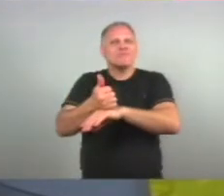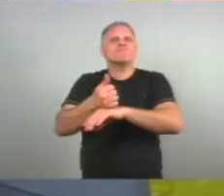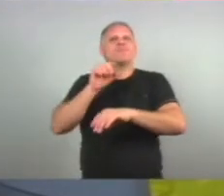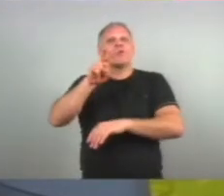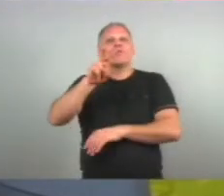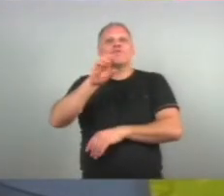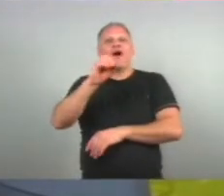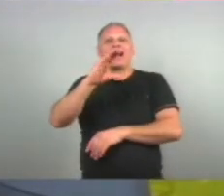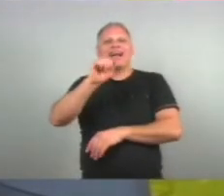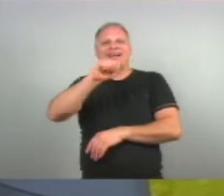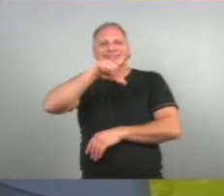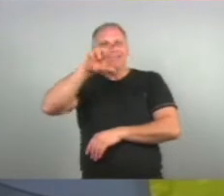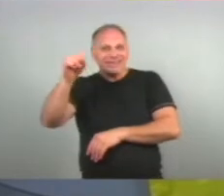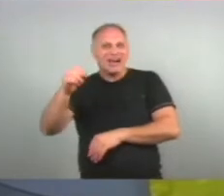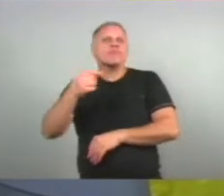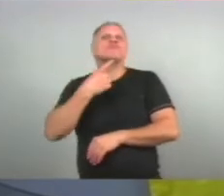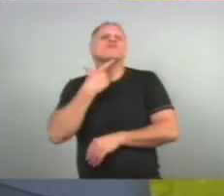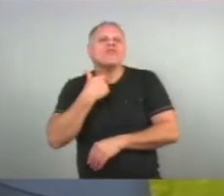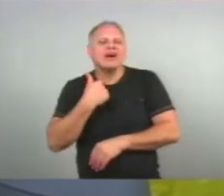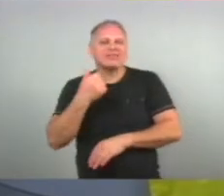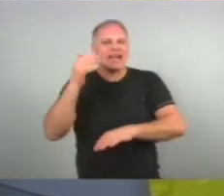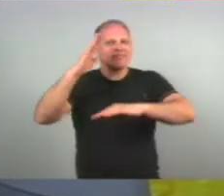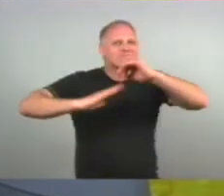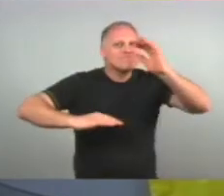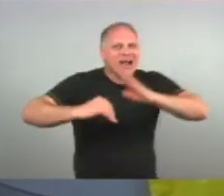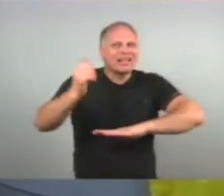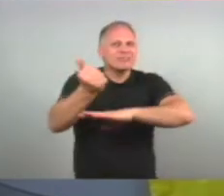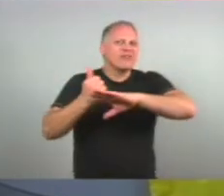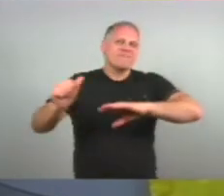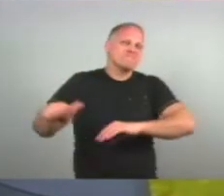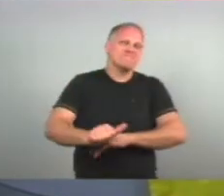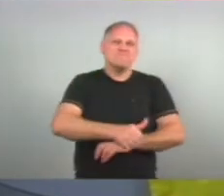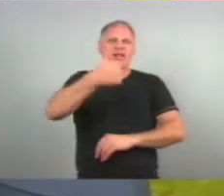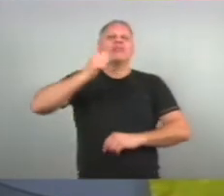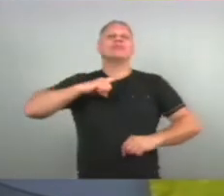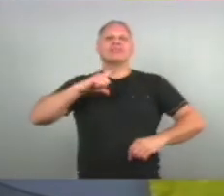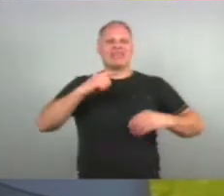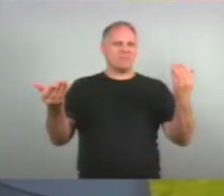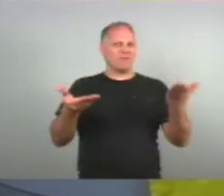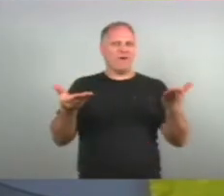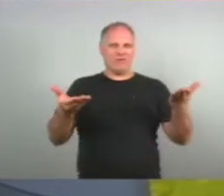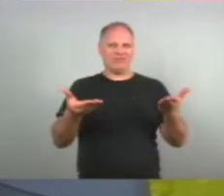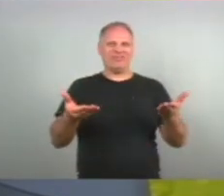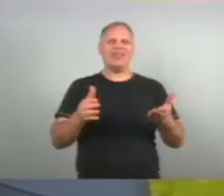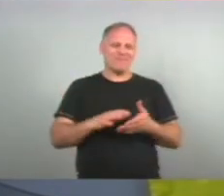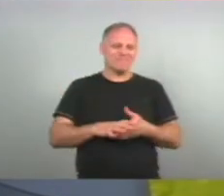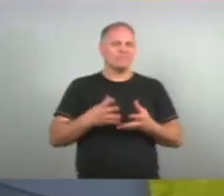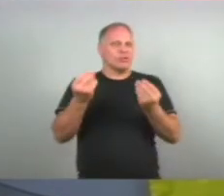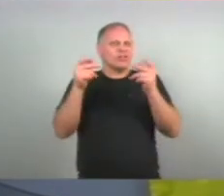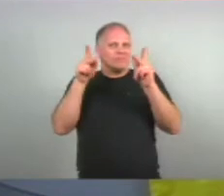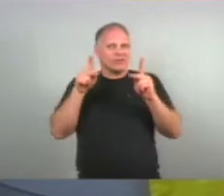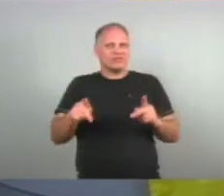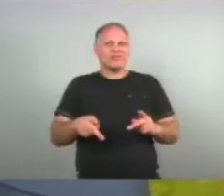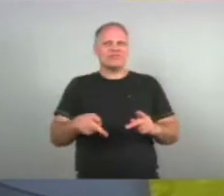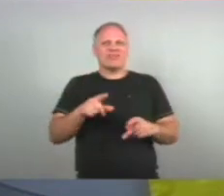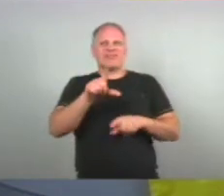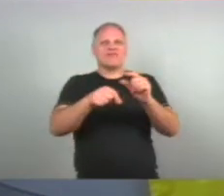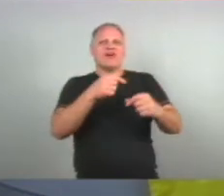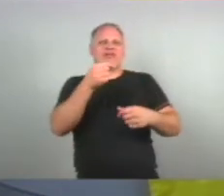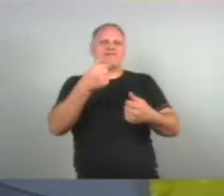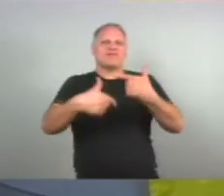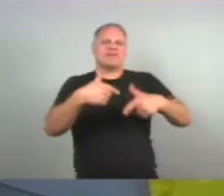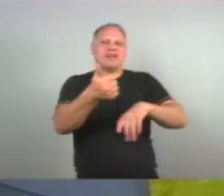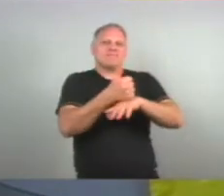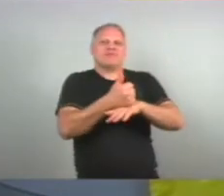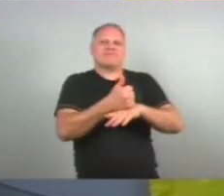Com certeza As práticas profissionais Elas seriam melhores Do que elas são hoje Né? Várias pessoas Às escolhem Em função